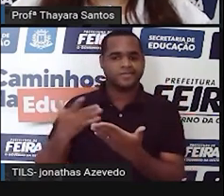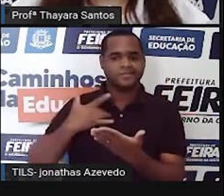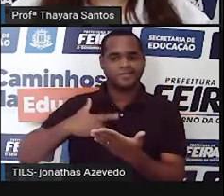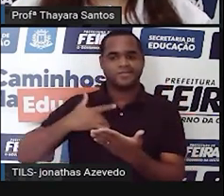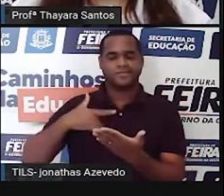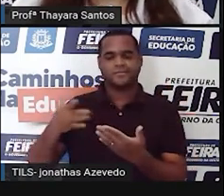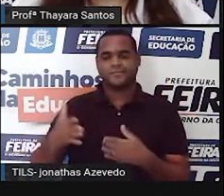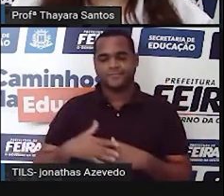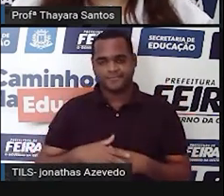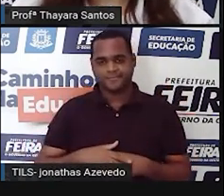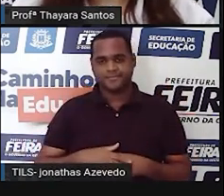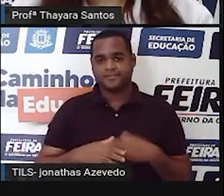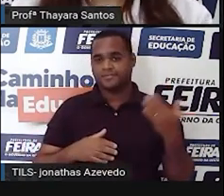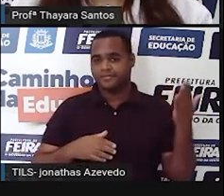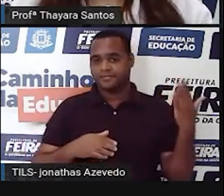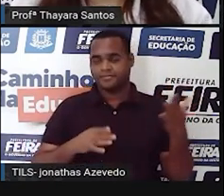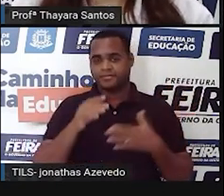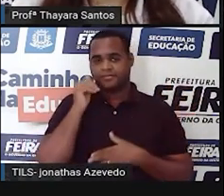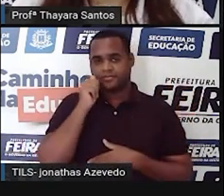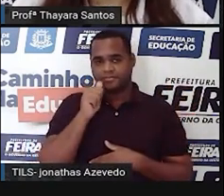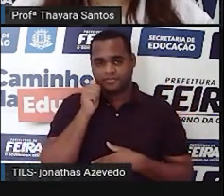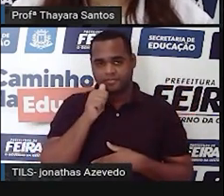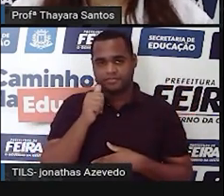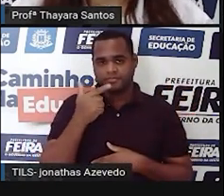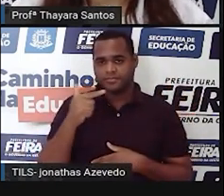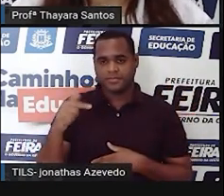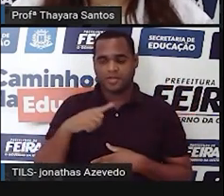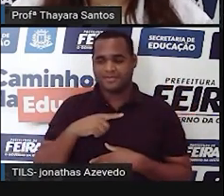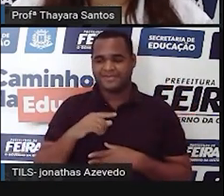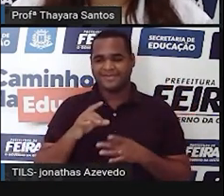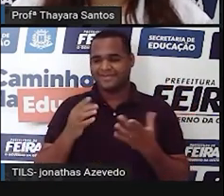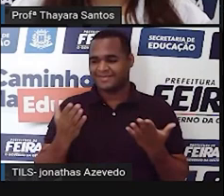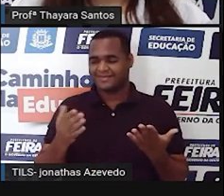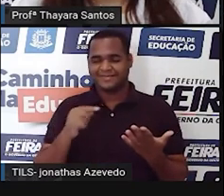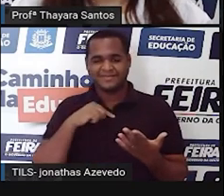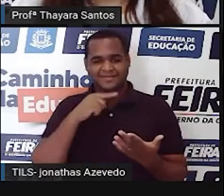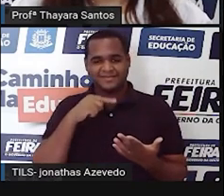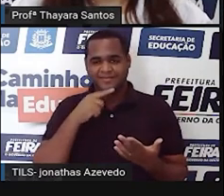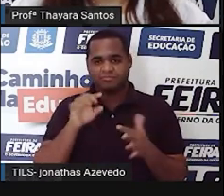época, a Rosalind Franklin acabou não tendo nenhum crédito ali.